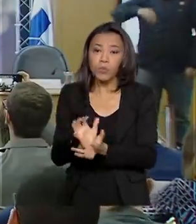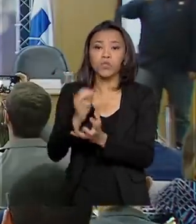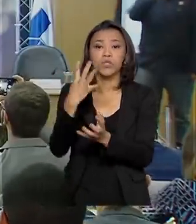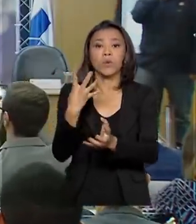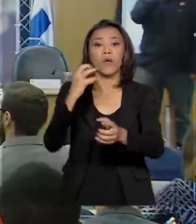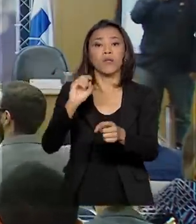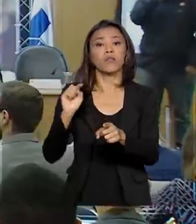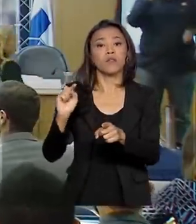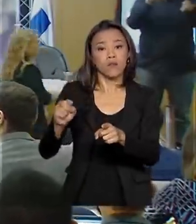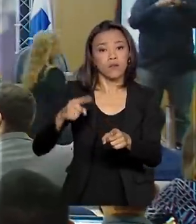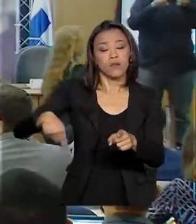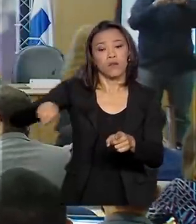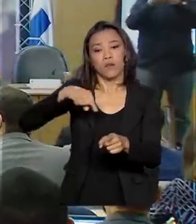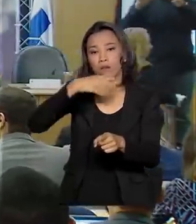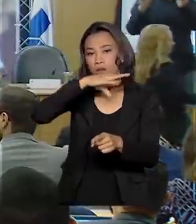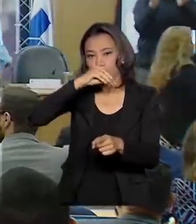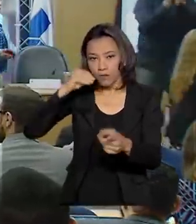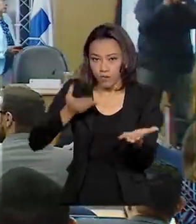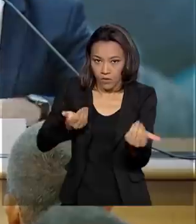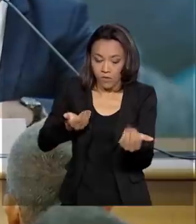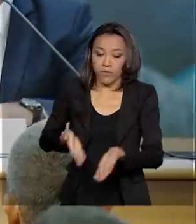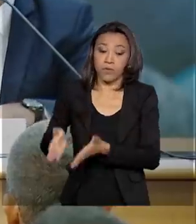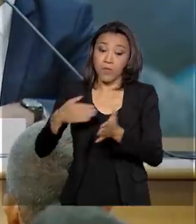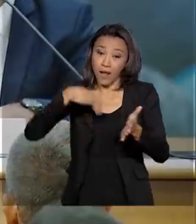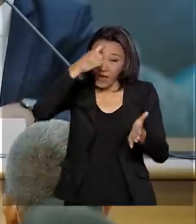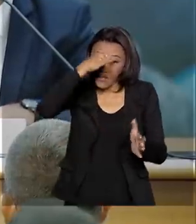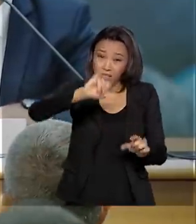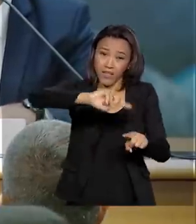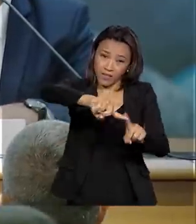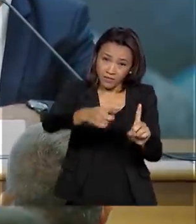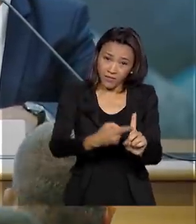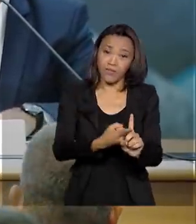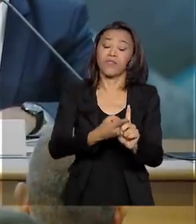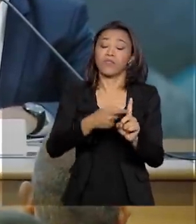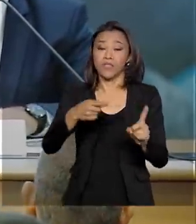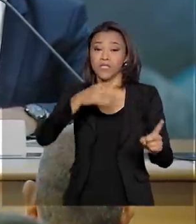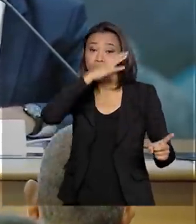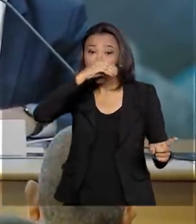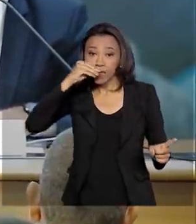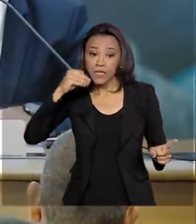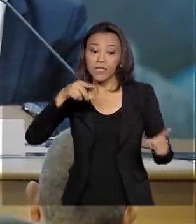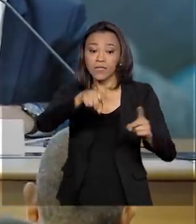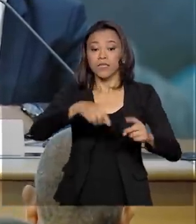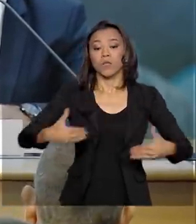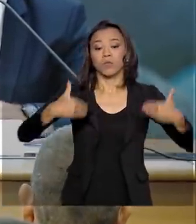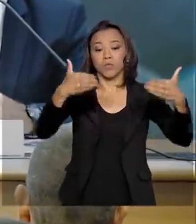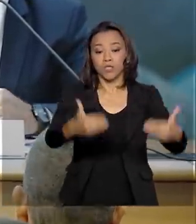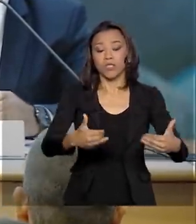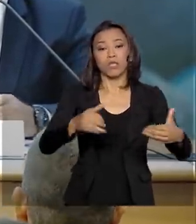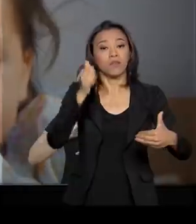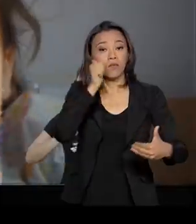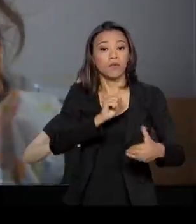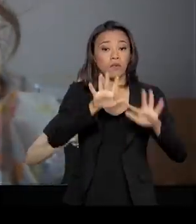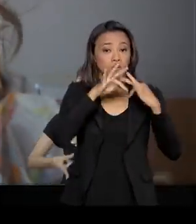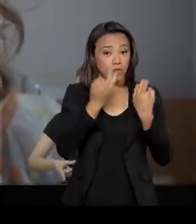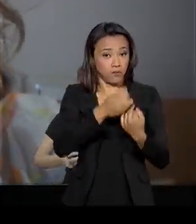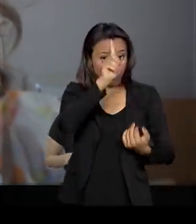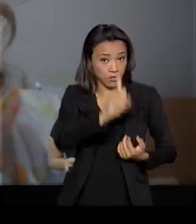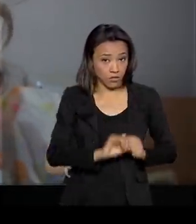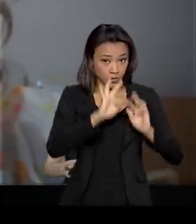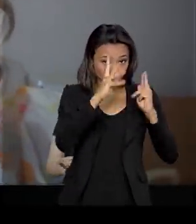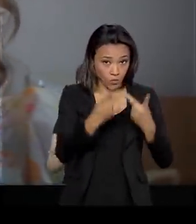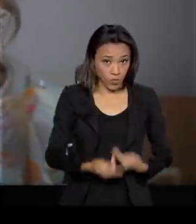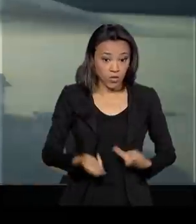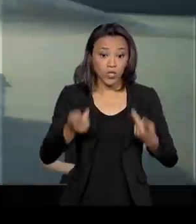Para reduzir os casos de gravidez na adolescência, os Ministérios da Saúde e da Mulher, Família e dos Direitos Humanos lançaram uma